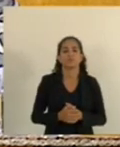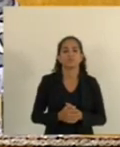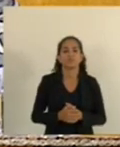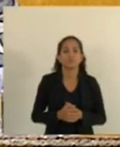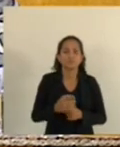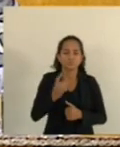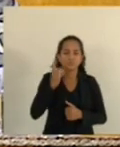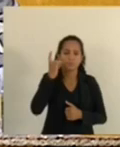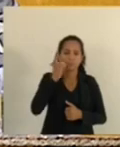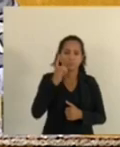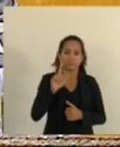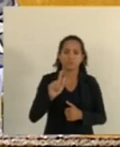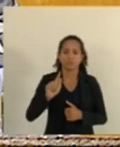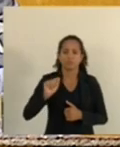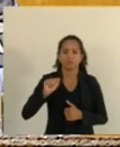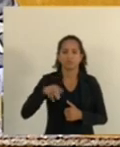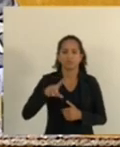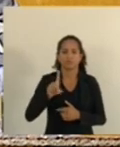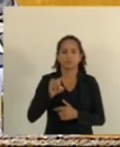Deputado Gandini